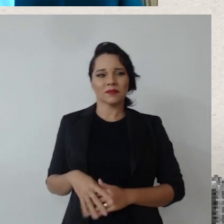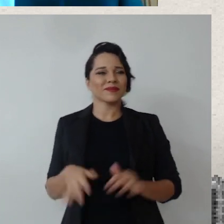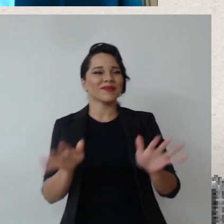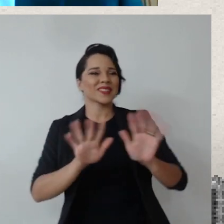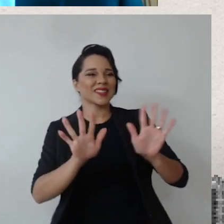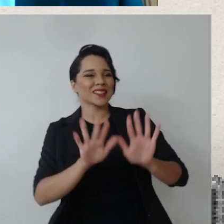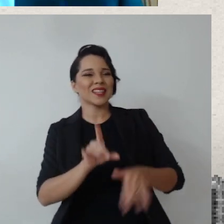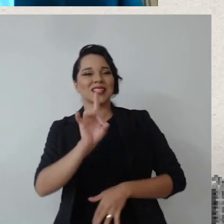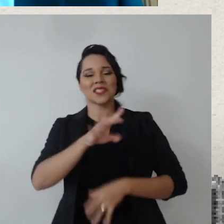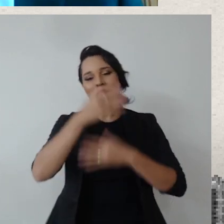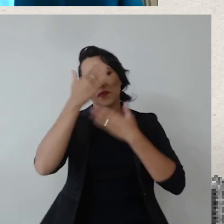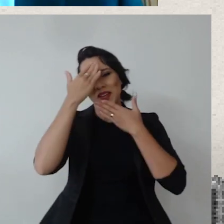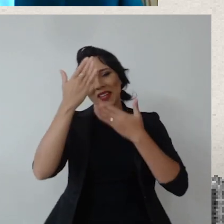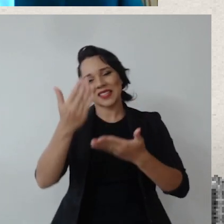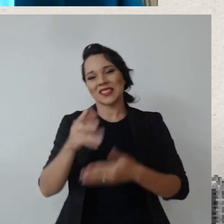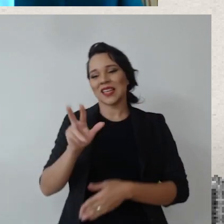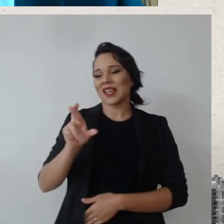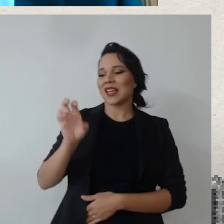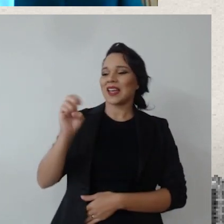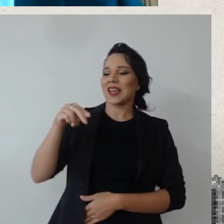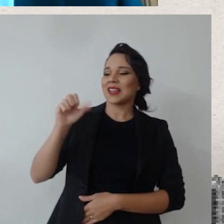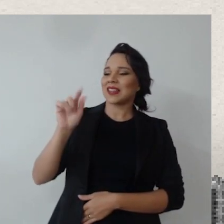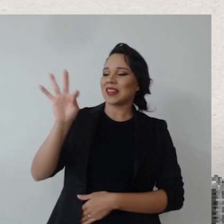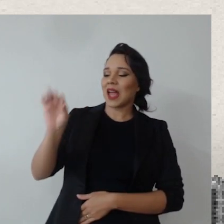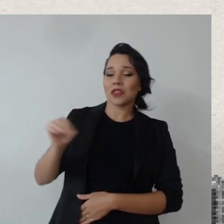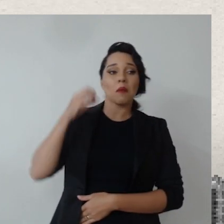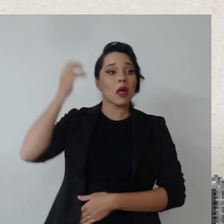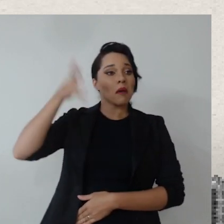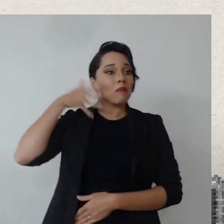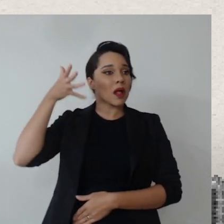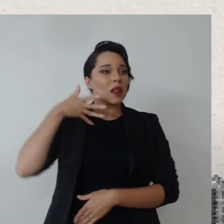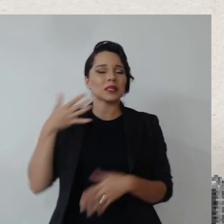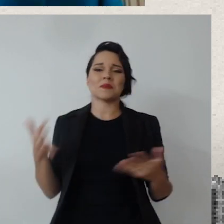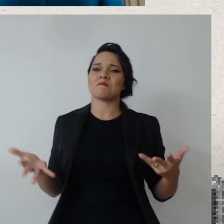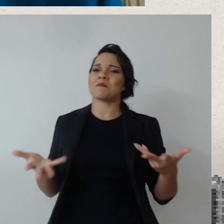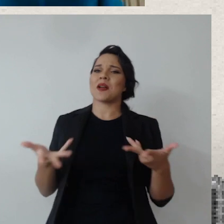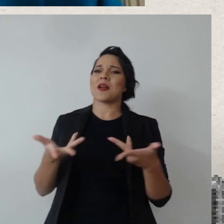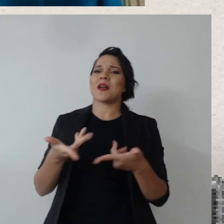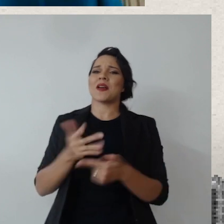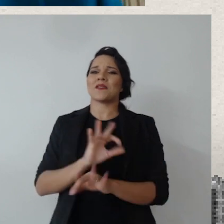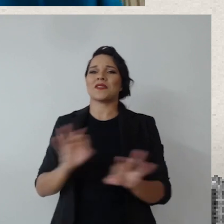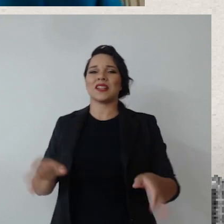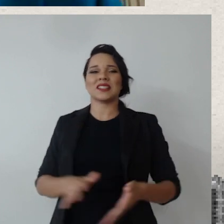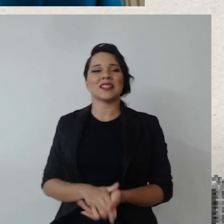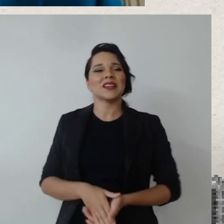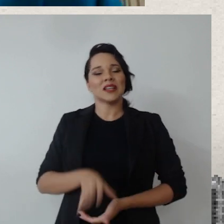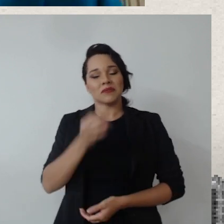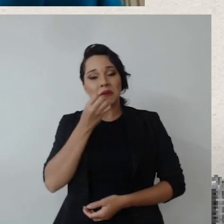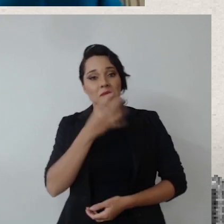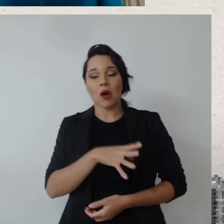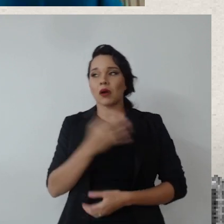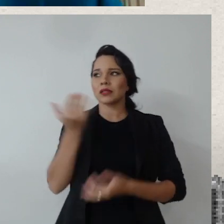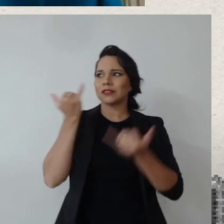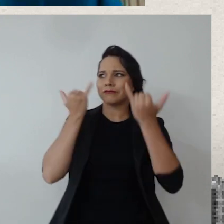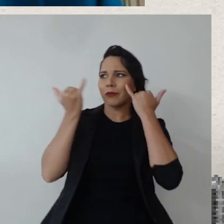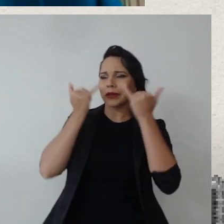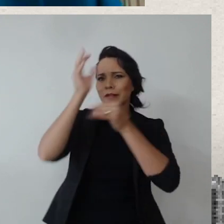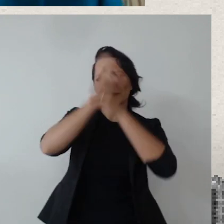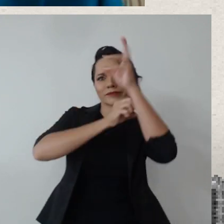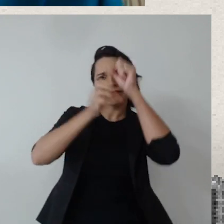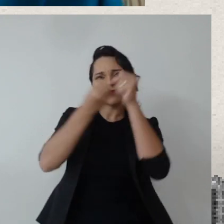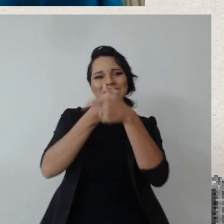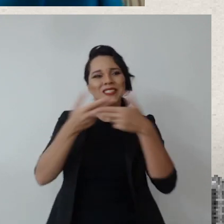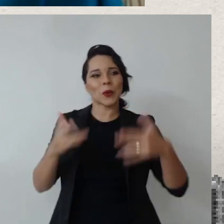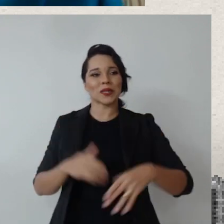Não, Vanessa, só para agradecer ao Renato aí pela brilhante palestra, foi muito instrutiva para todos nós